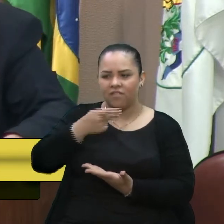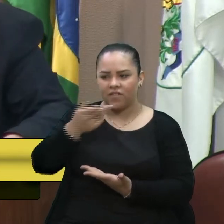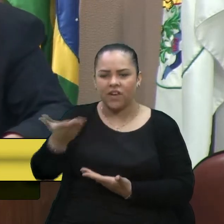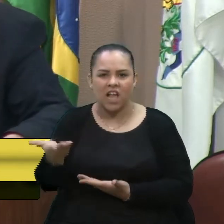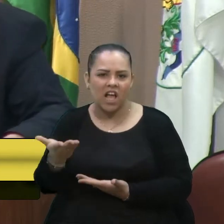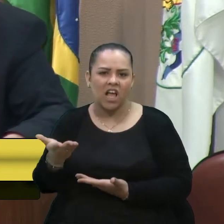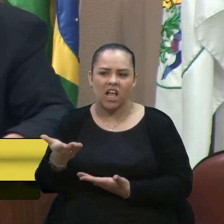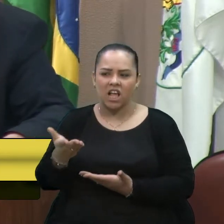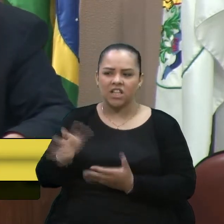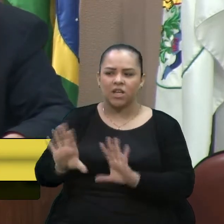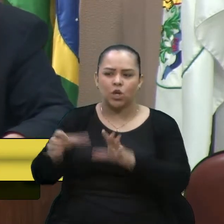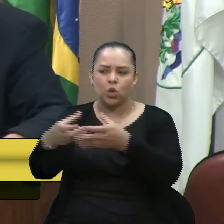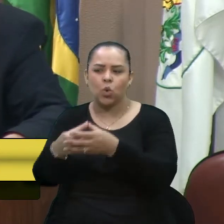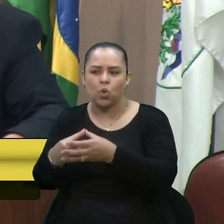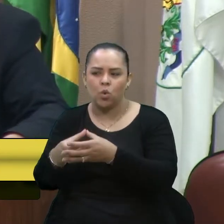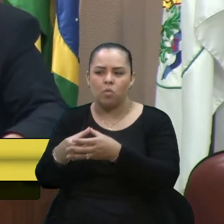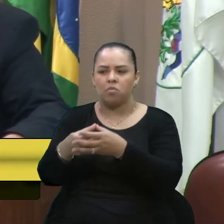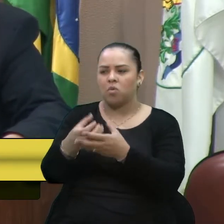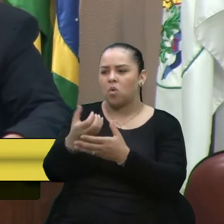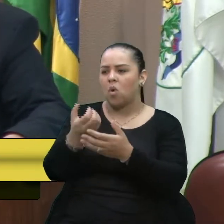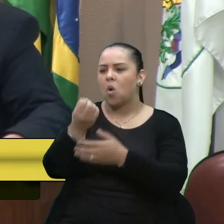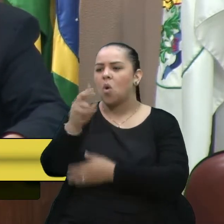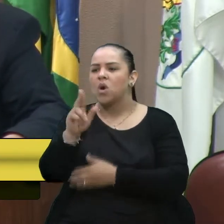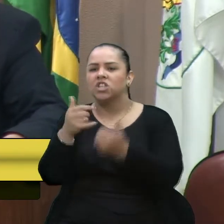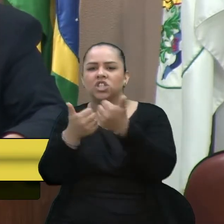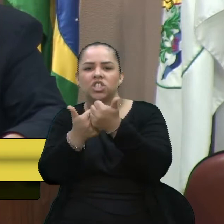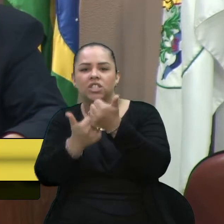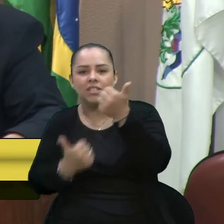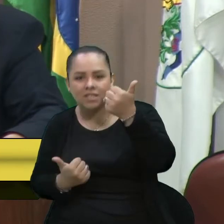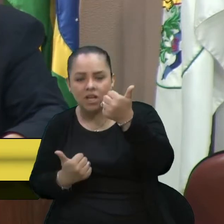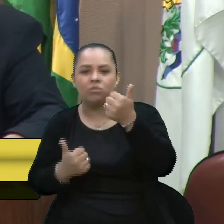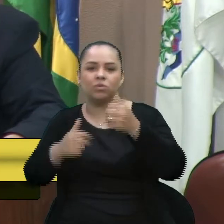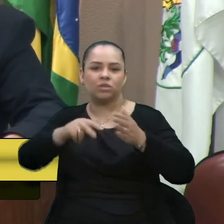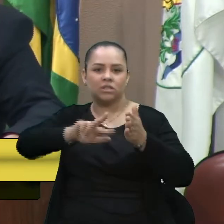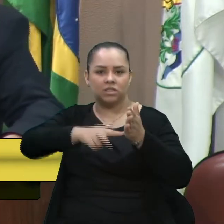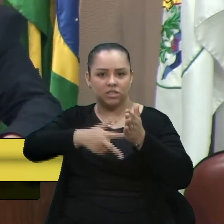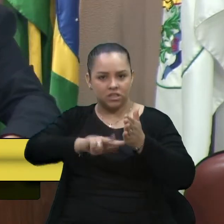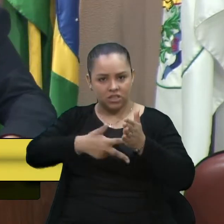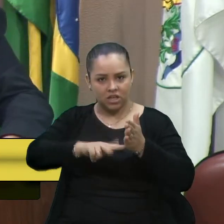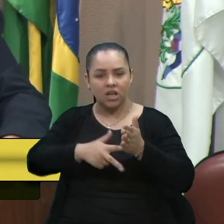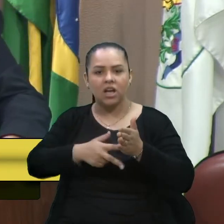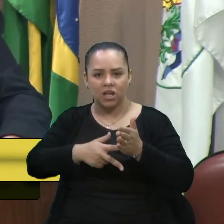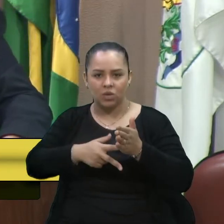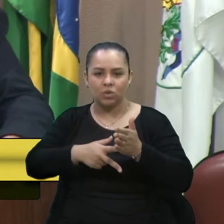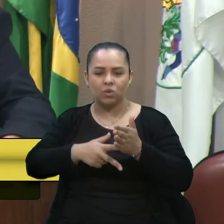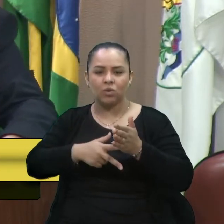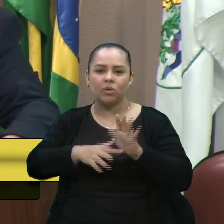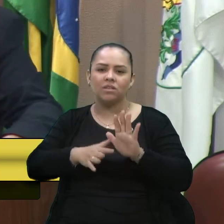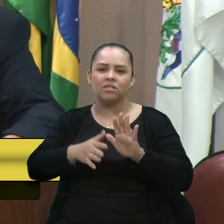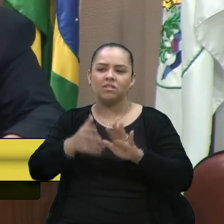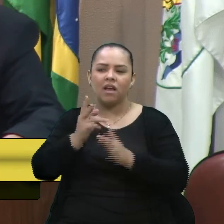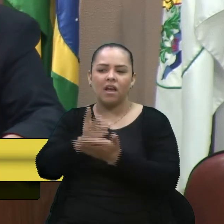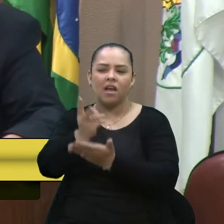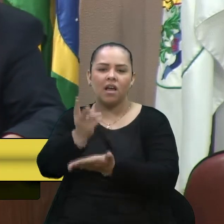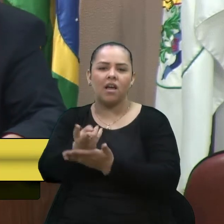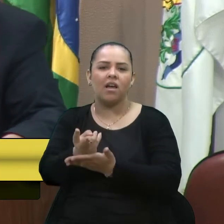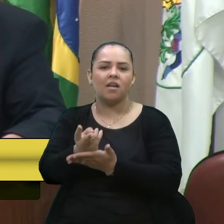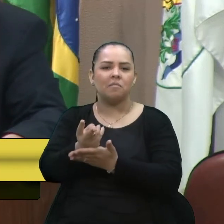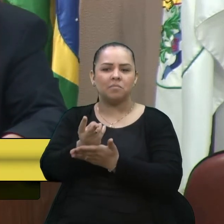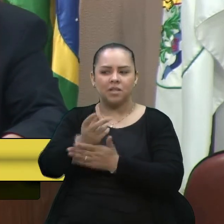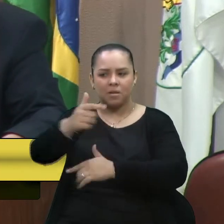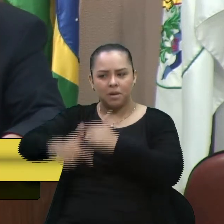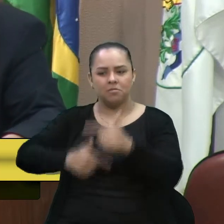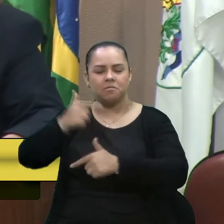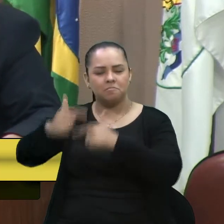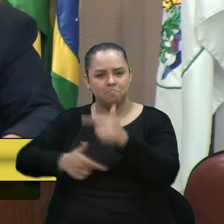Aquela direção do sindicato, direção do sindicato muito honrada dos trabalhadores, estão lá. Com